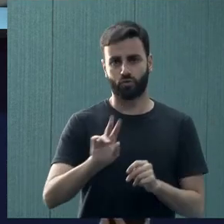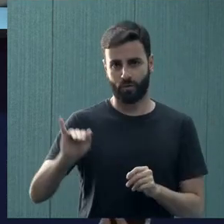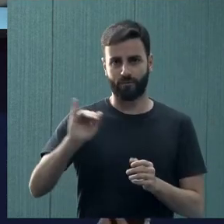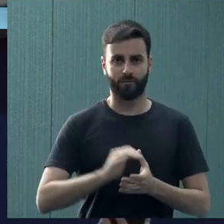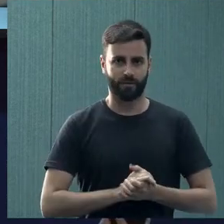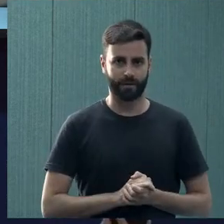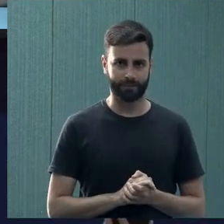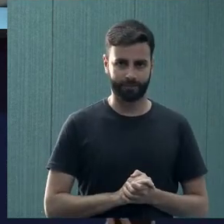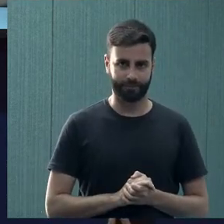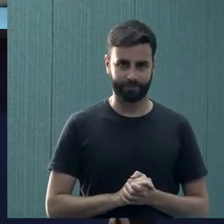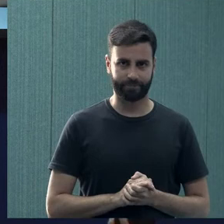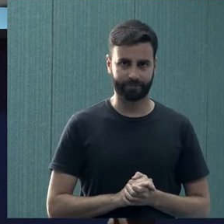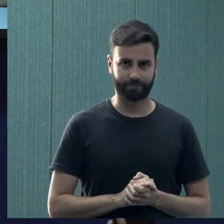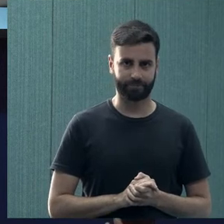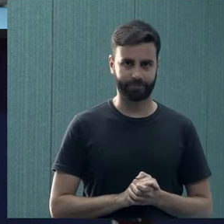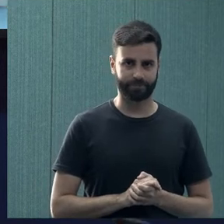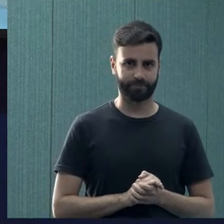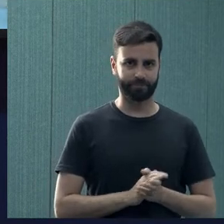tempo.